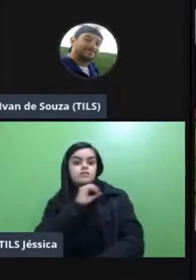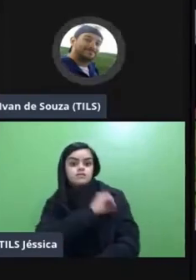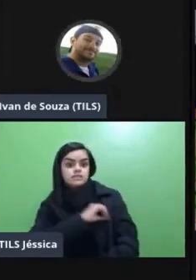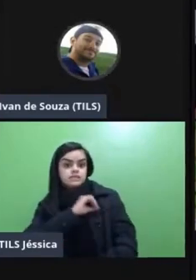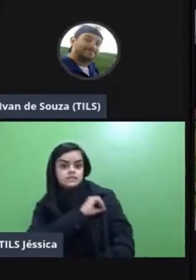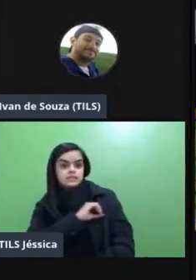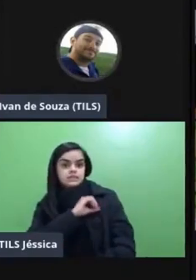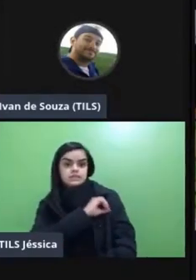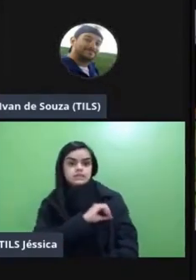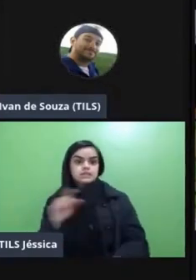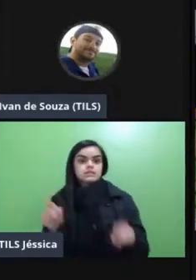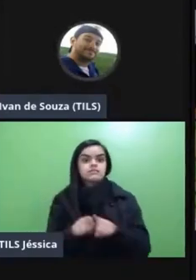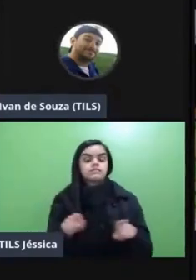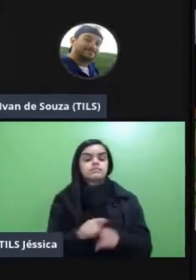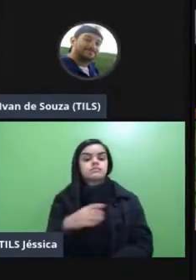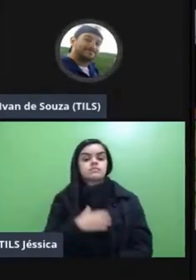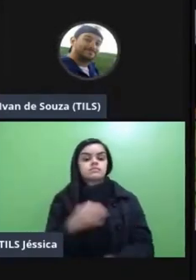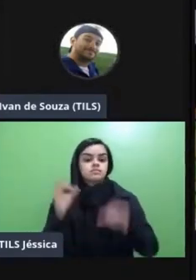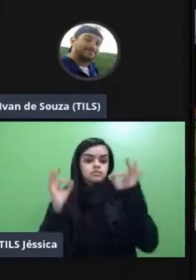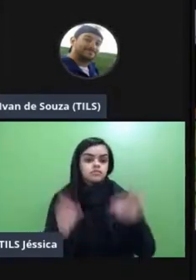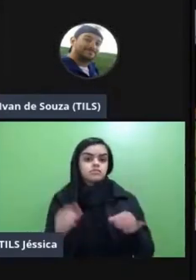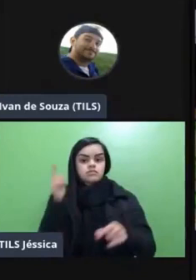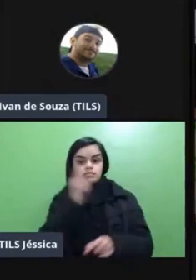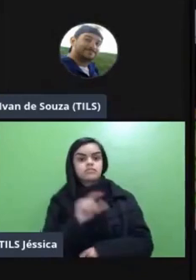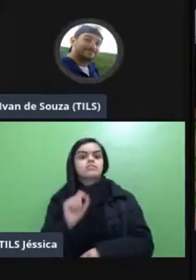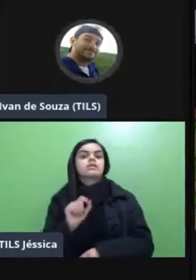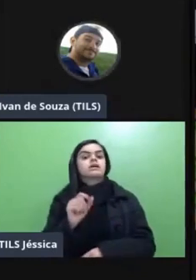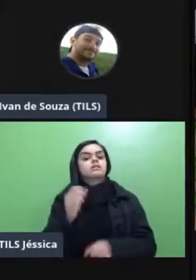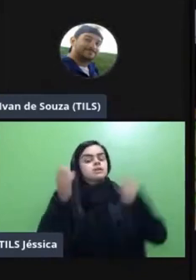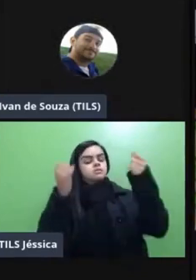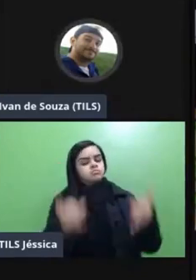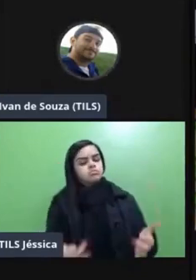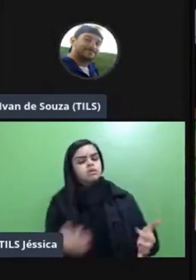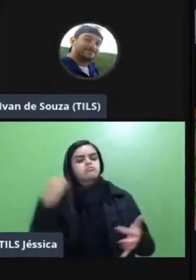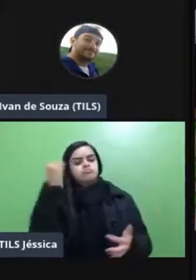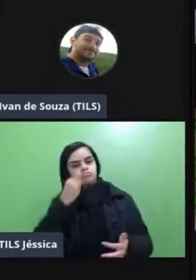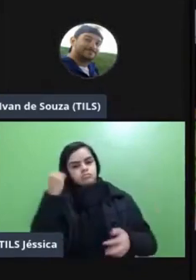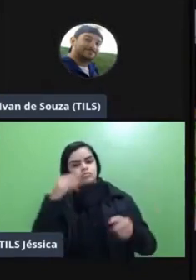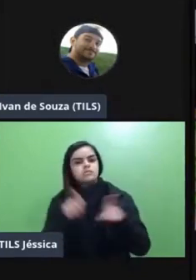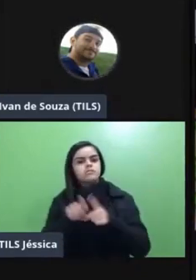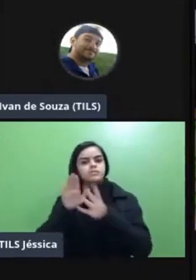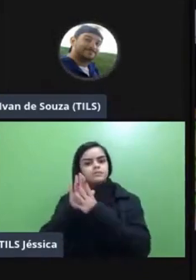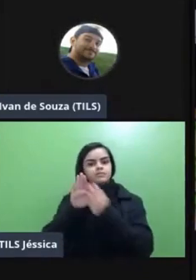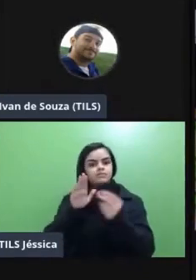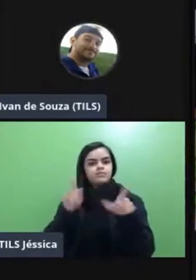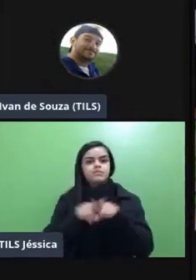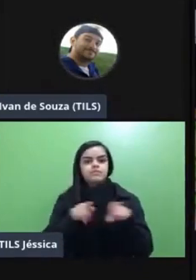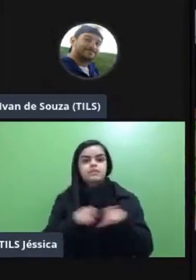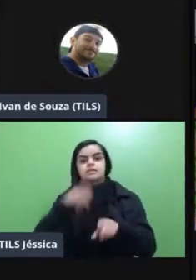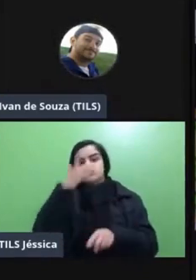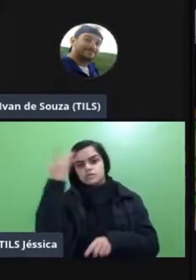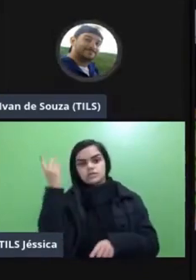de forma personalizada de acordo com necessidade de cada setor para poder explorar e experienciar esses modelos né e aí as pessoas vão ter